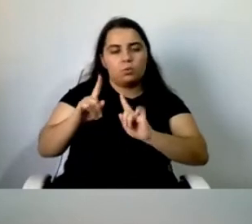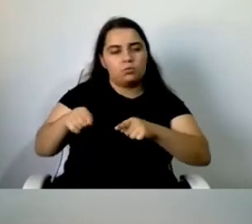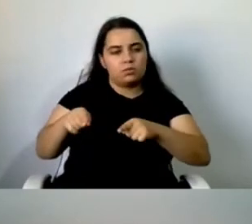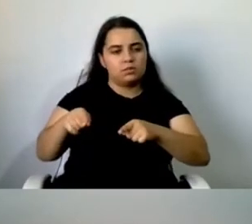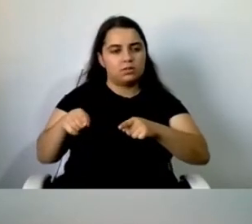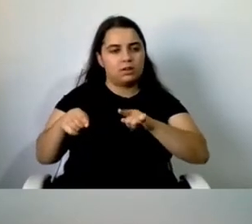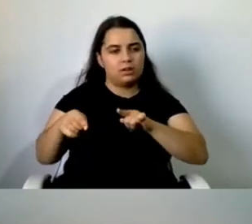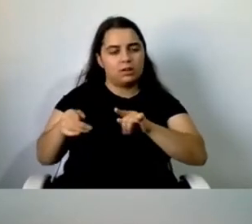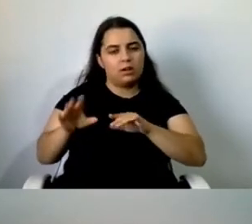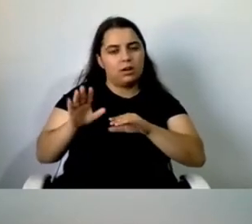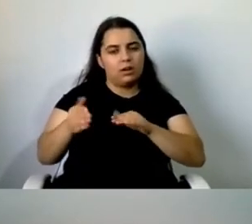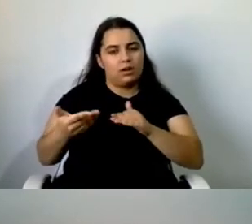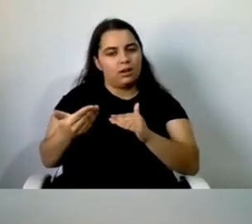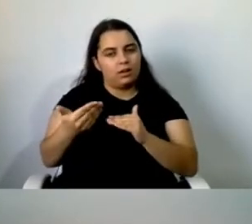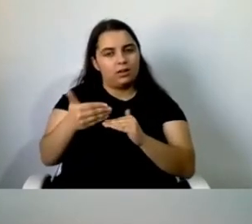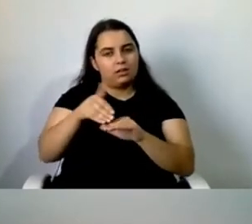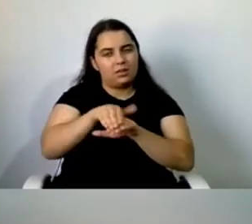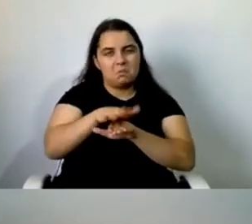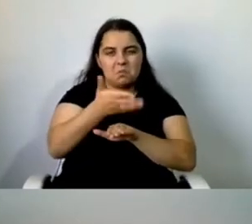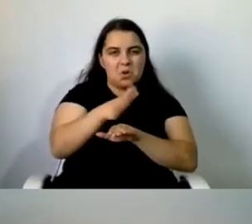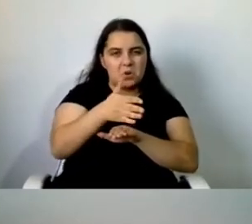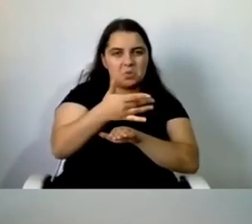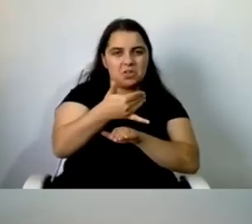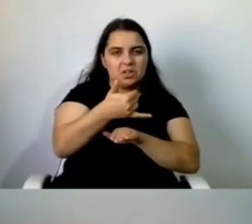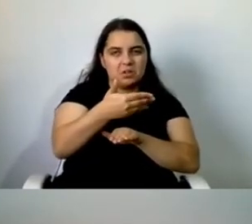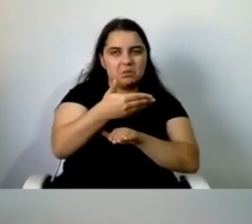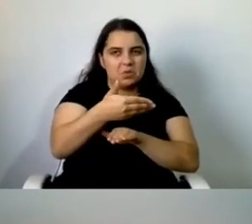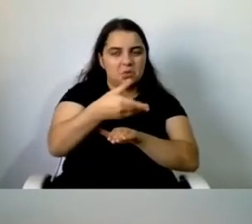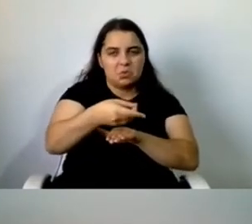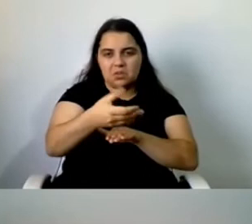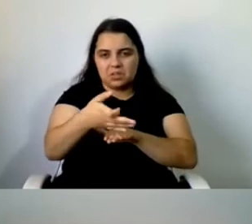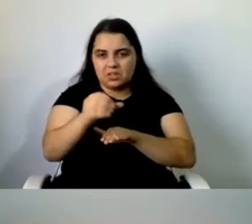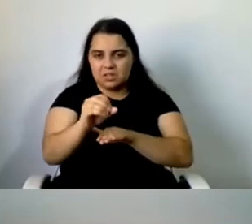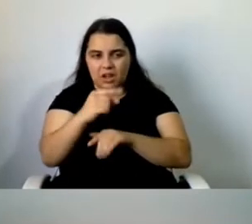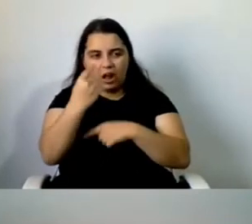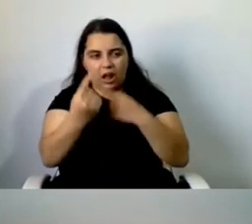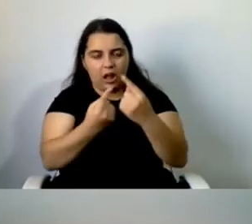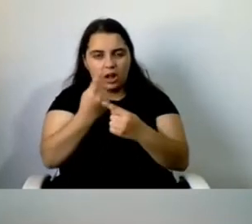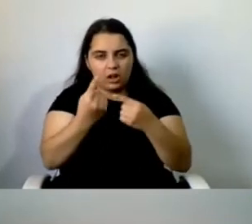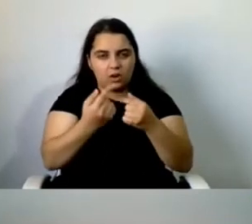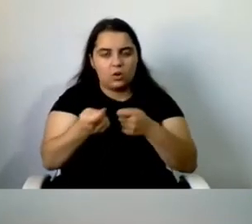integrar nos finais dos anos 70 algumas organizações que tinham